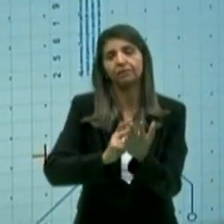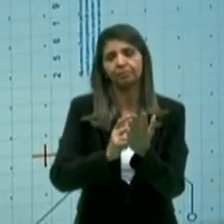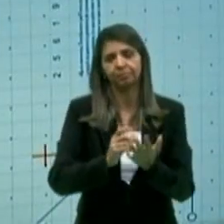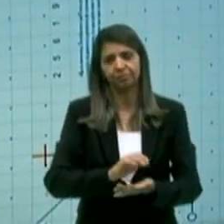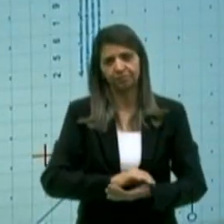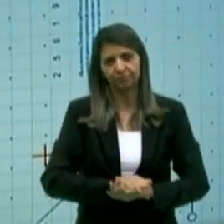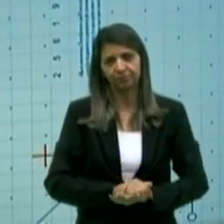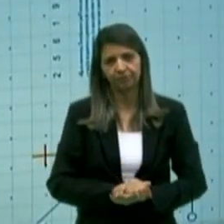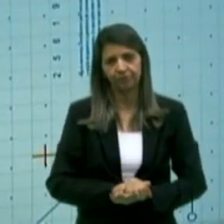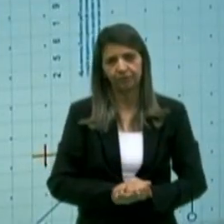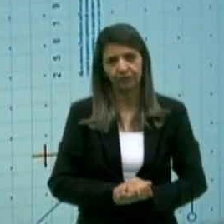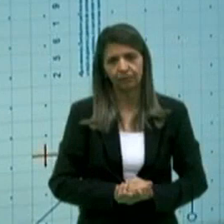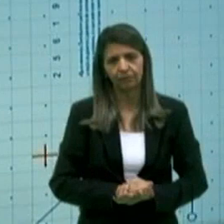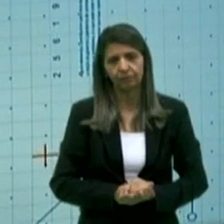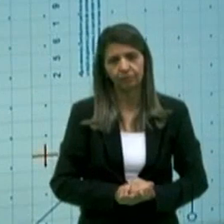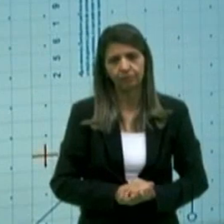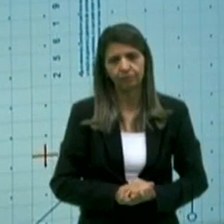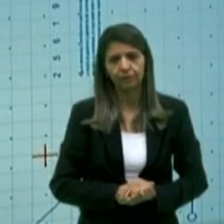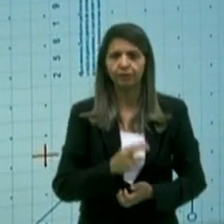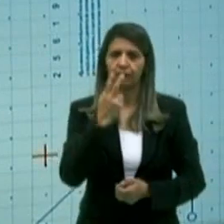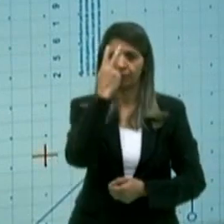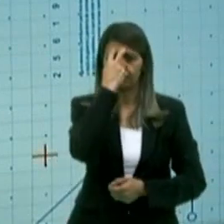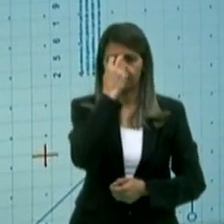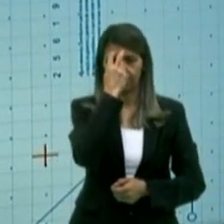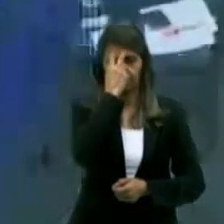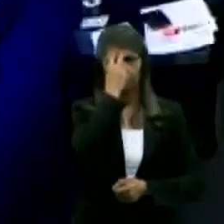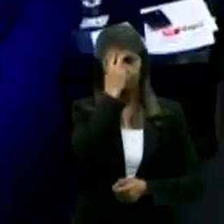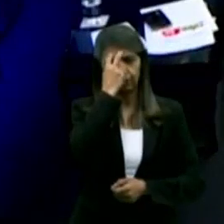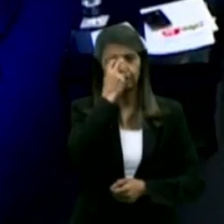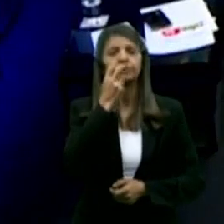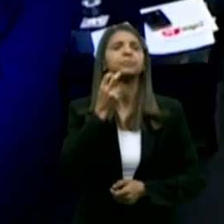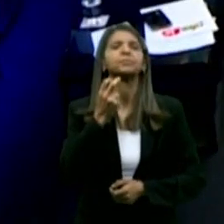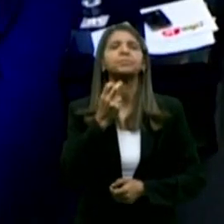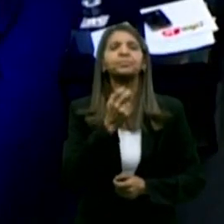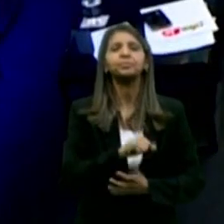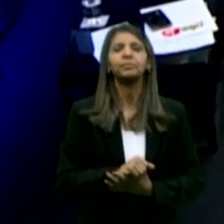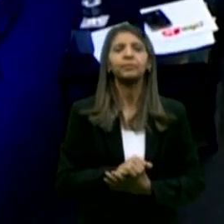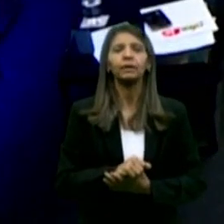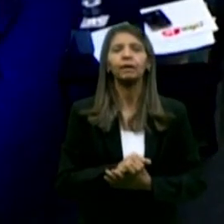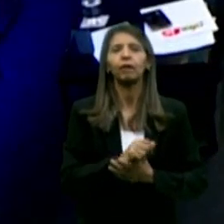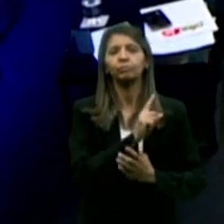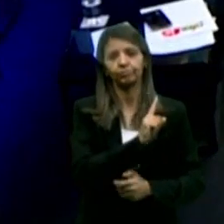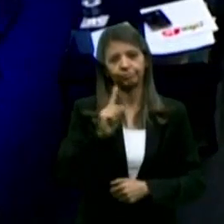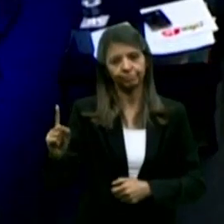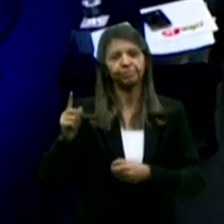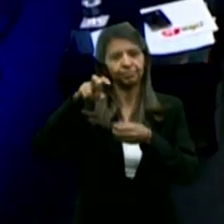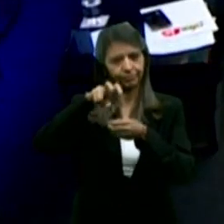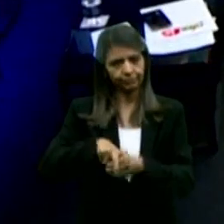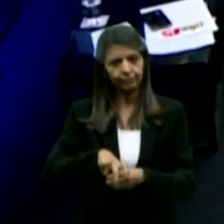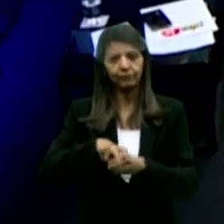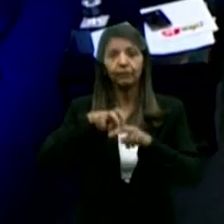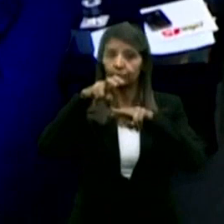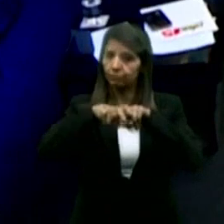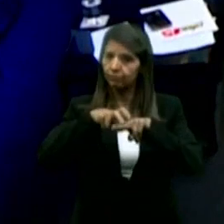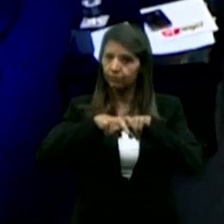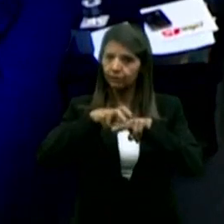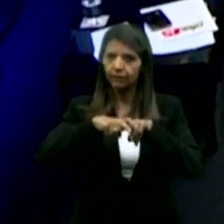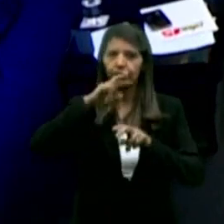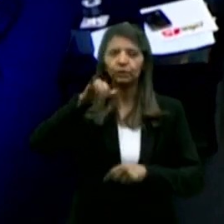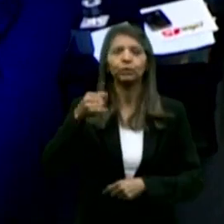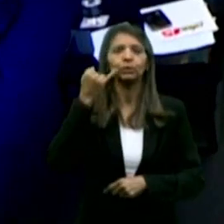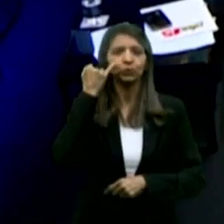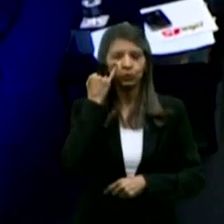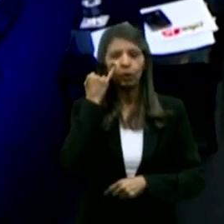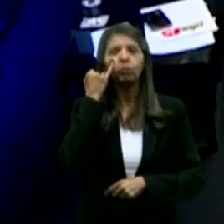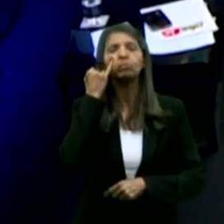Bem, agora o candidato Nilvan Ferreira pode voltar ao seu lugar. O candidato João Azevedo permanece no